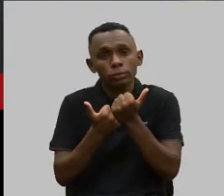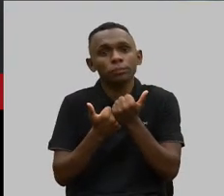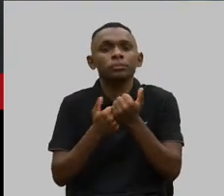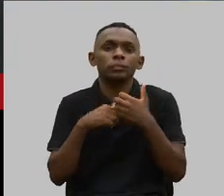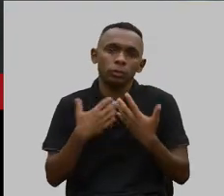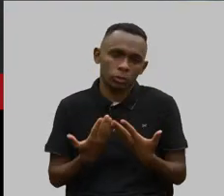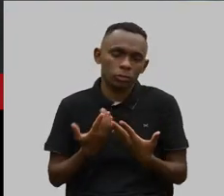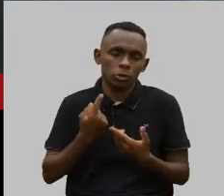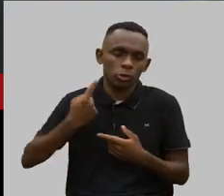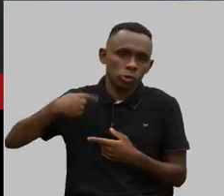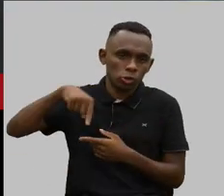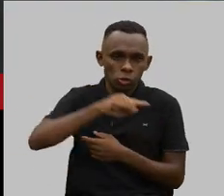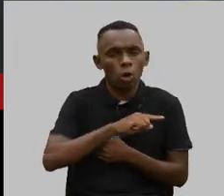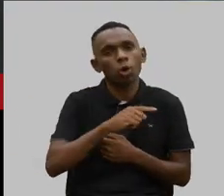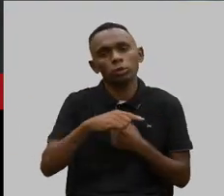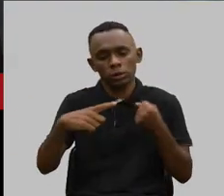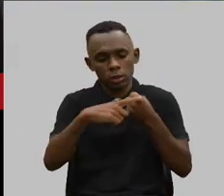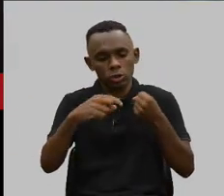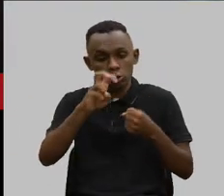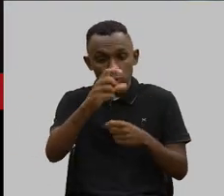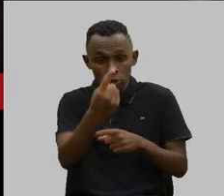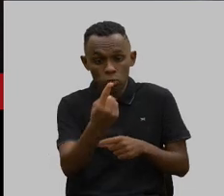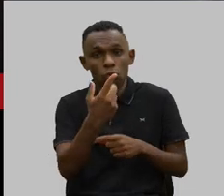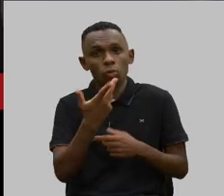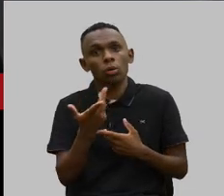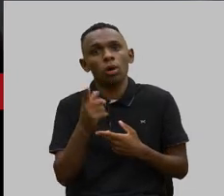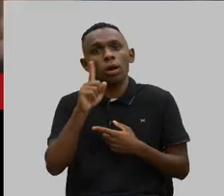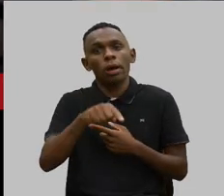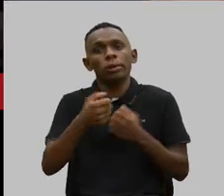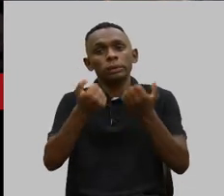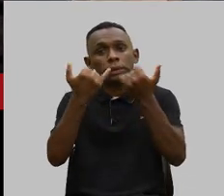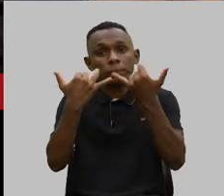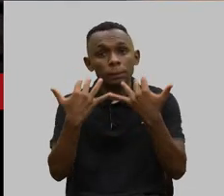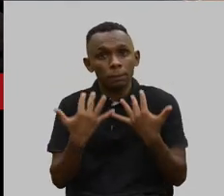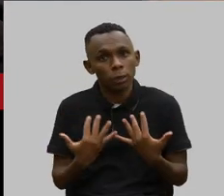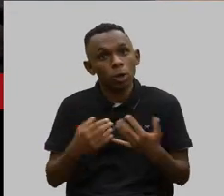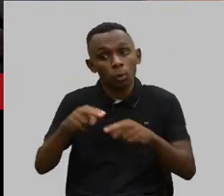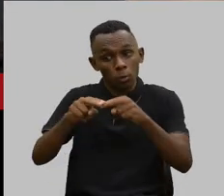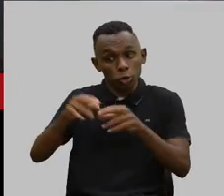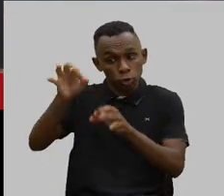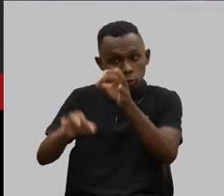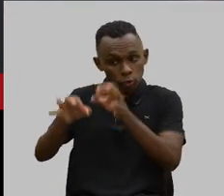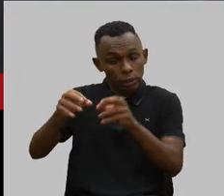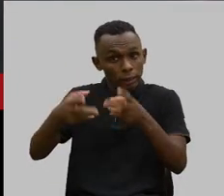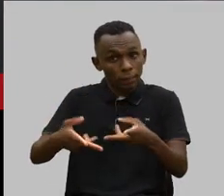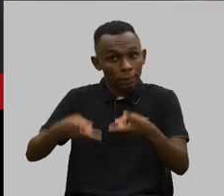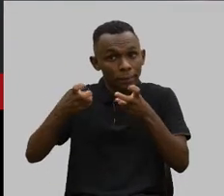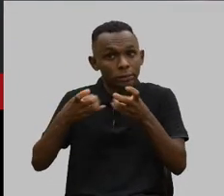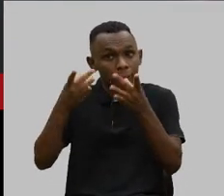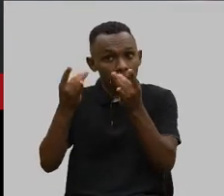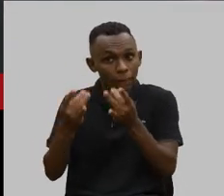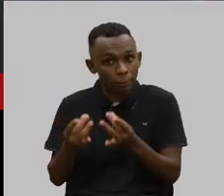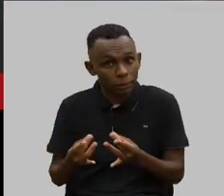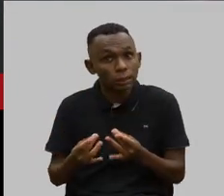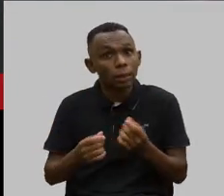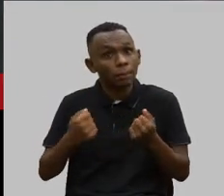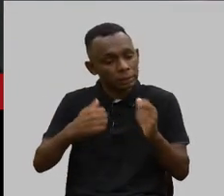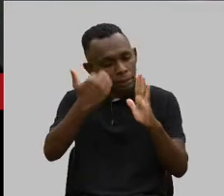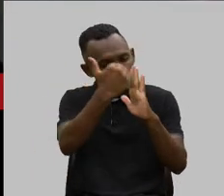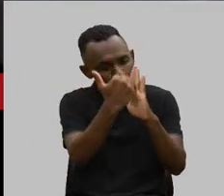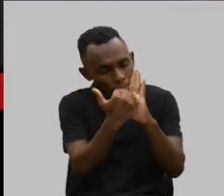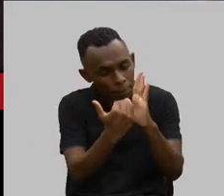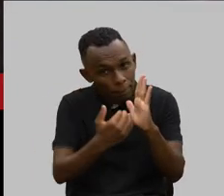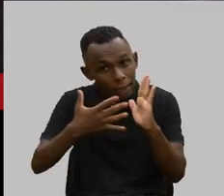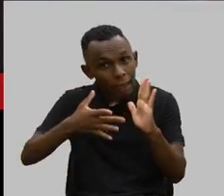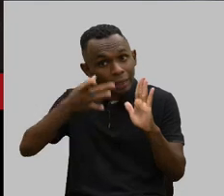E aí nós vamos lá no 51, que fala que anula de pleno direito, por isso que o judiciário tem que observar a existência dessas clausas nos contratos,